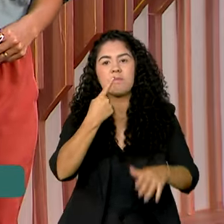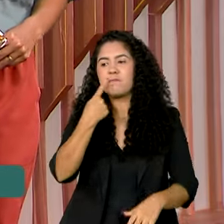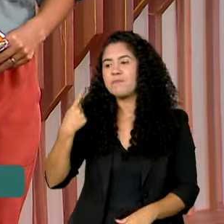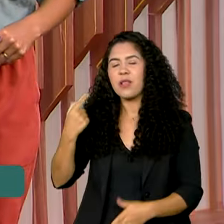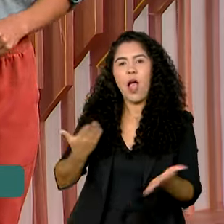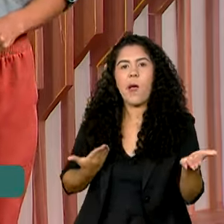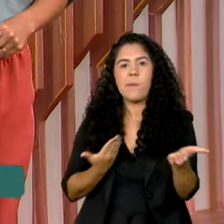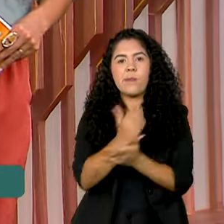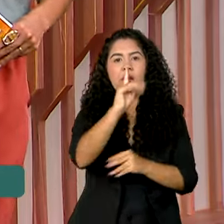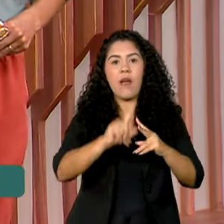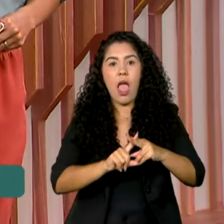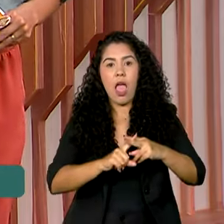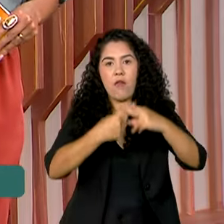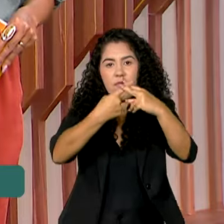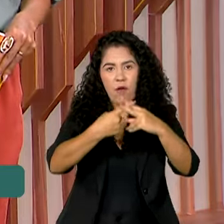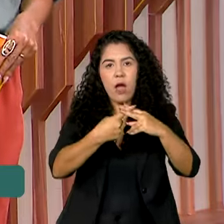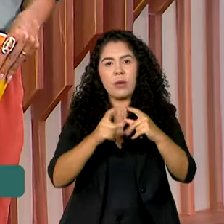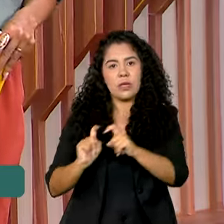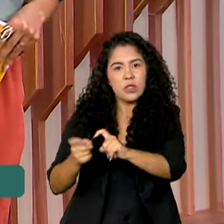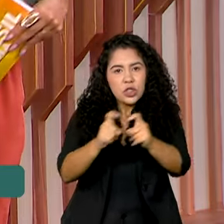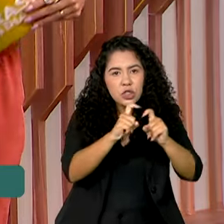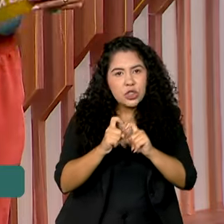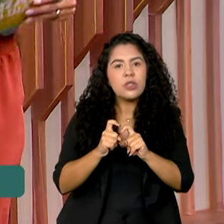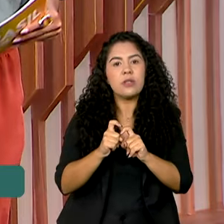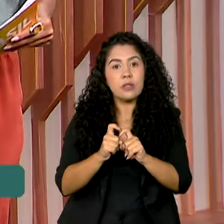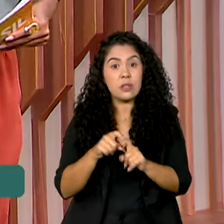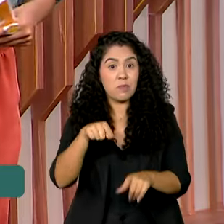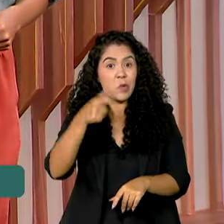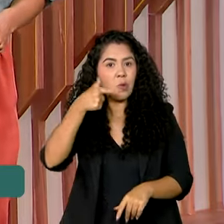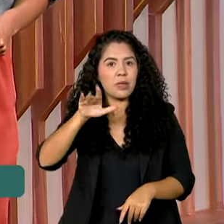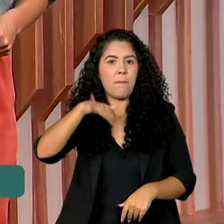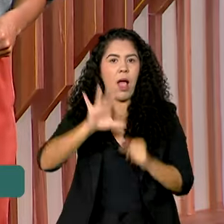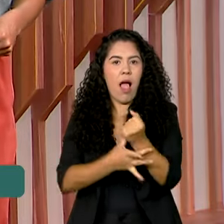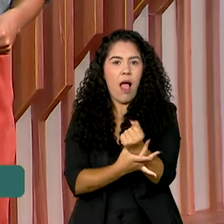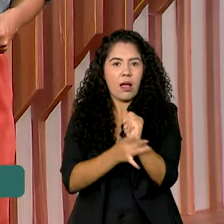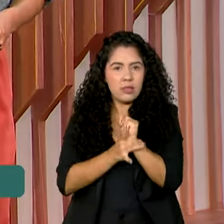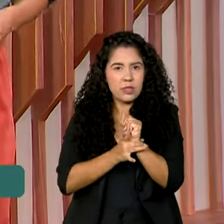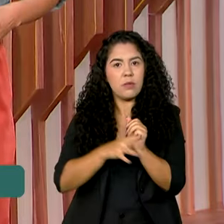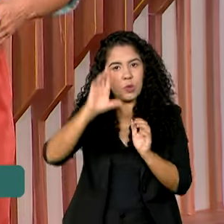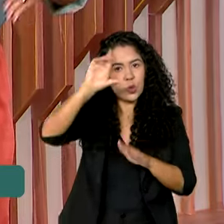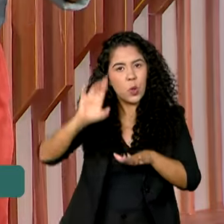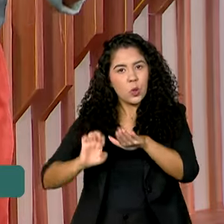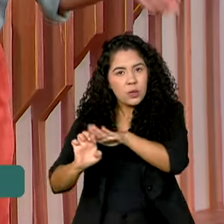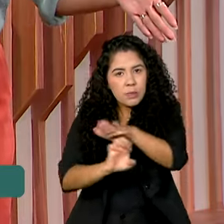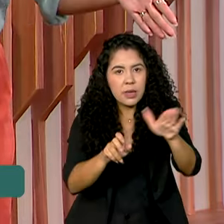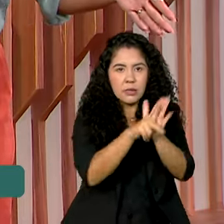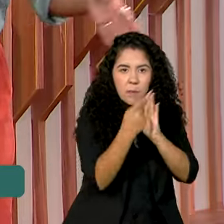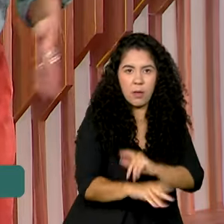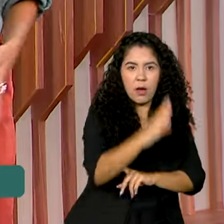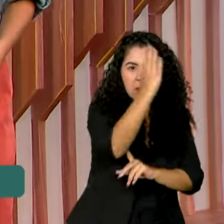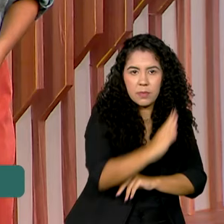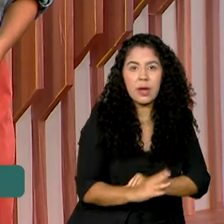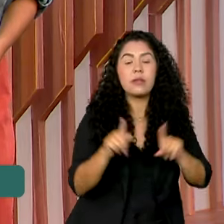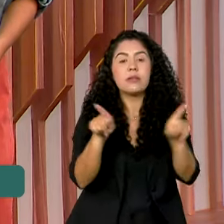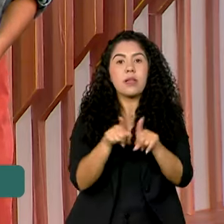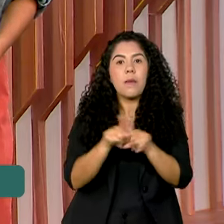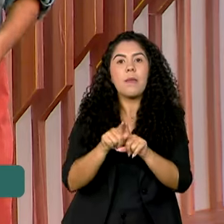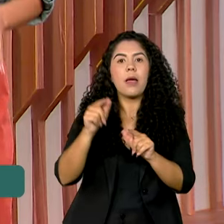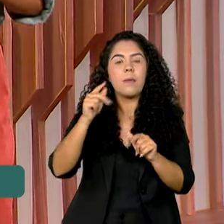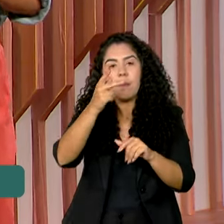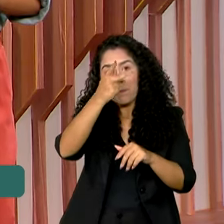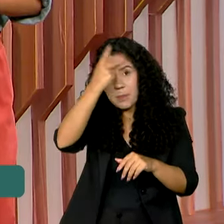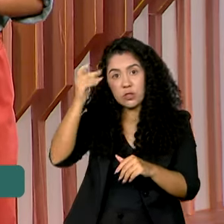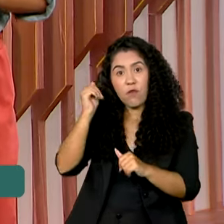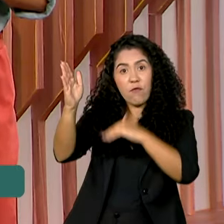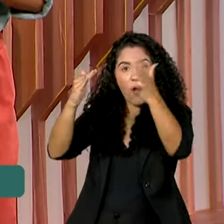aprovação da reforma tributária, o que, segundo ele, dá mais garantias aos empresários brasileiros e aos investidores internacionais.